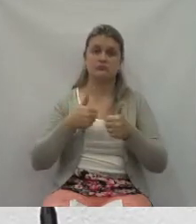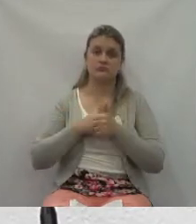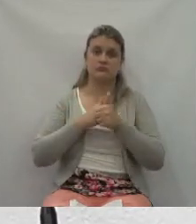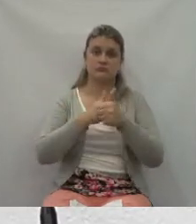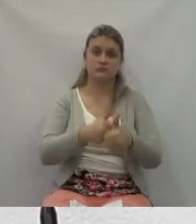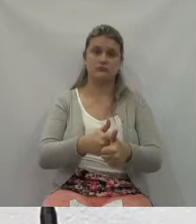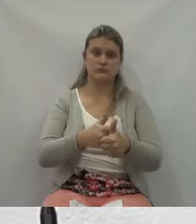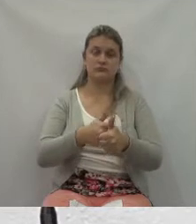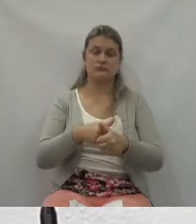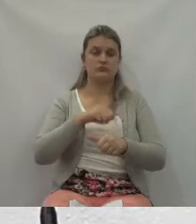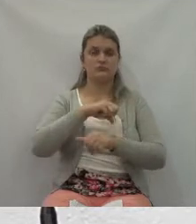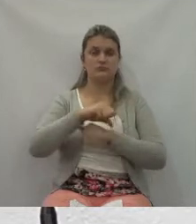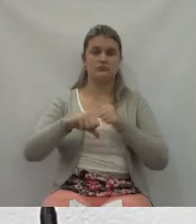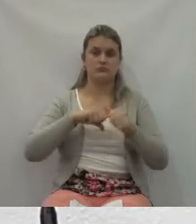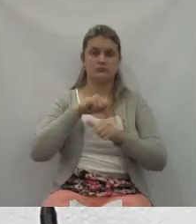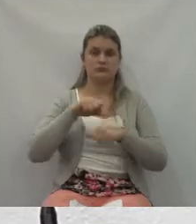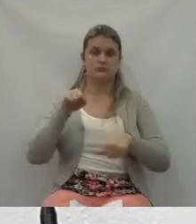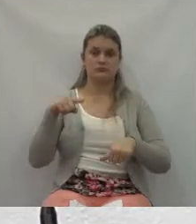necessárias.